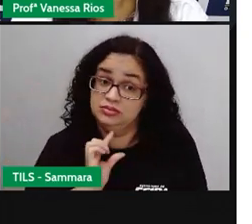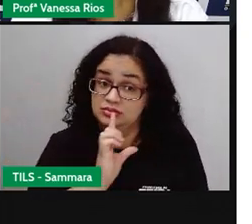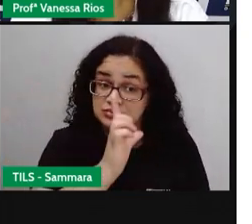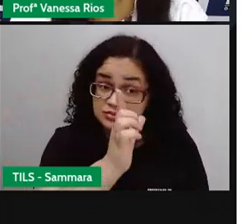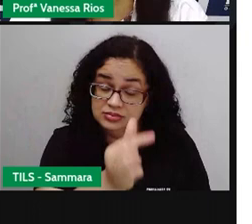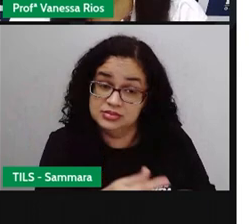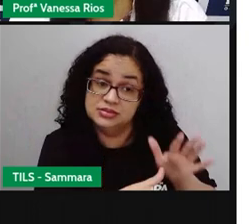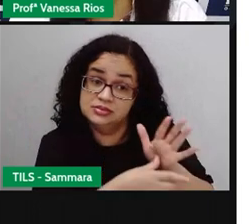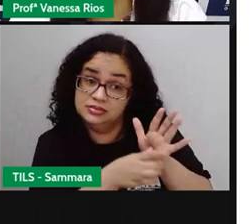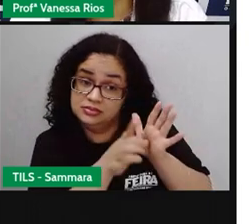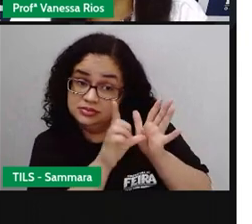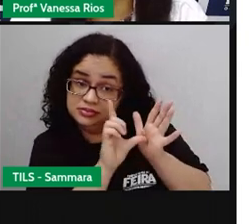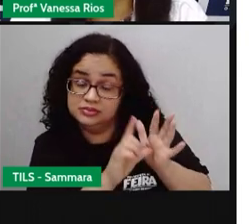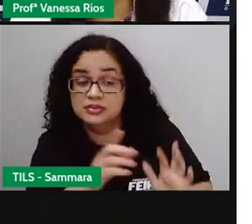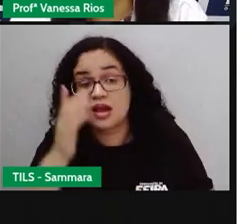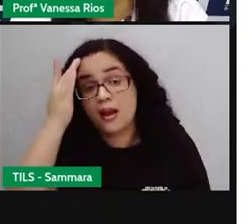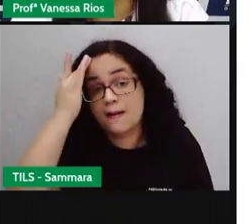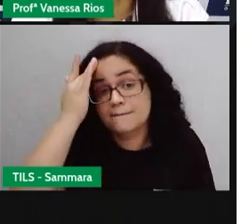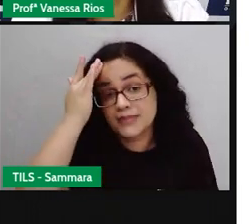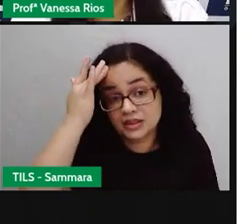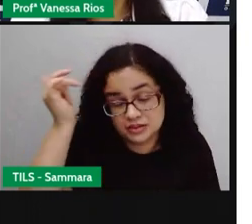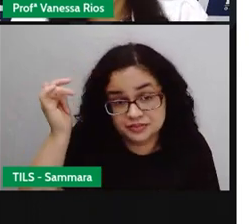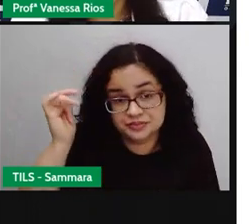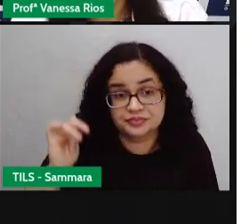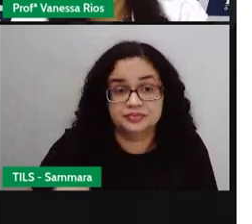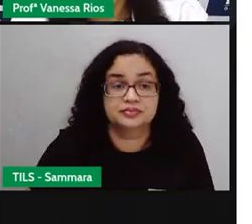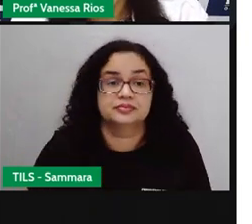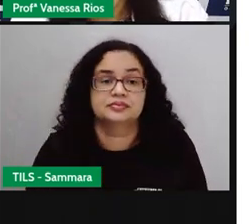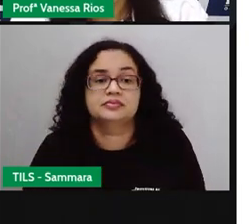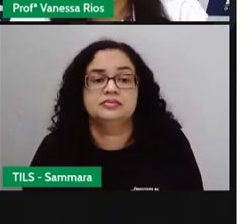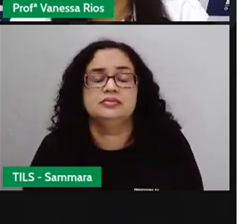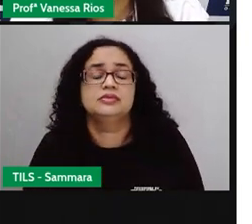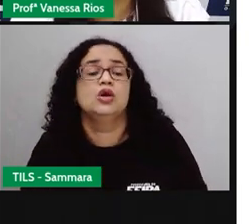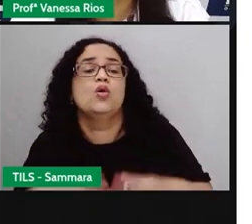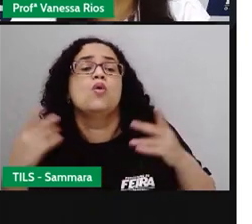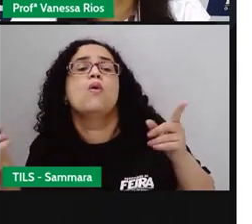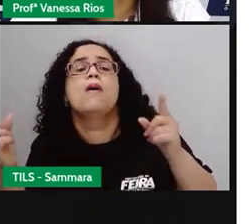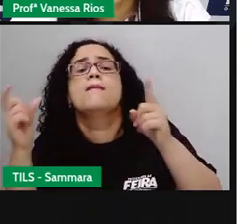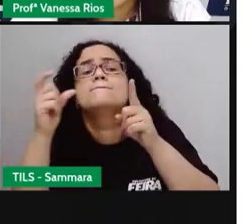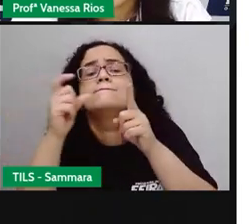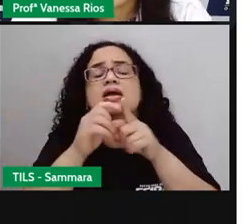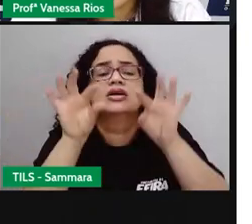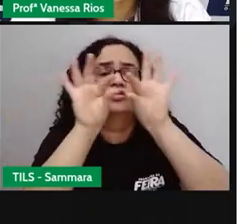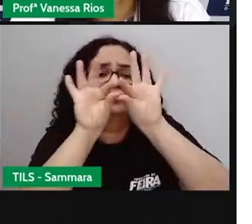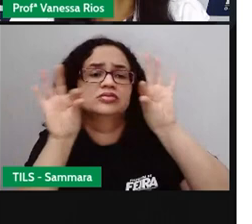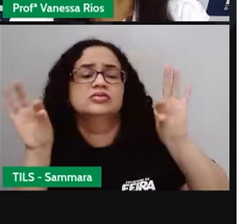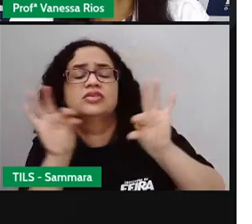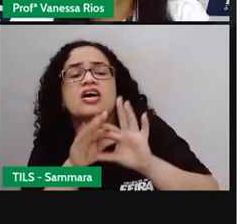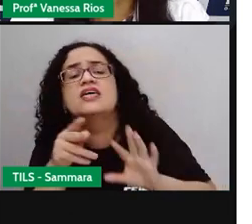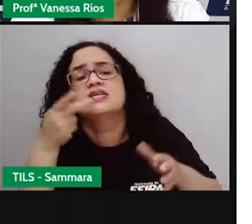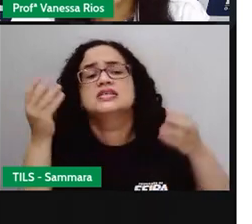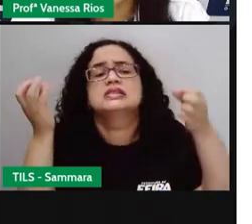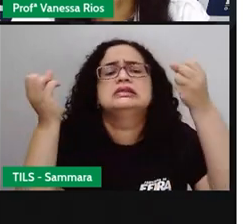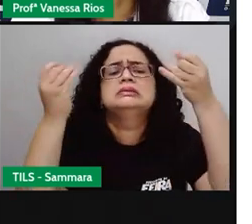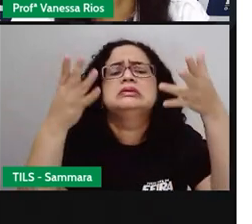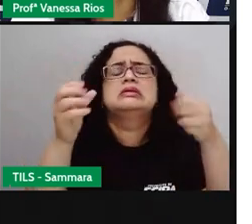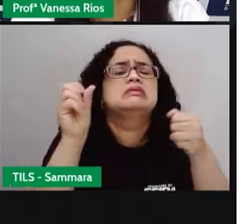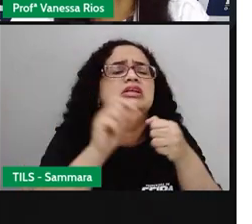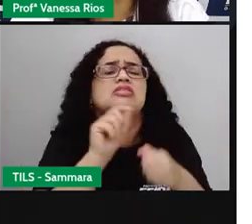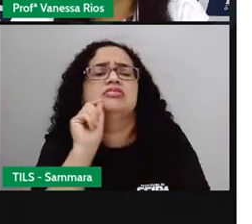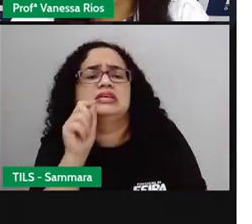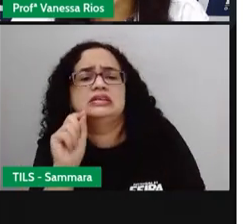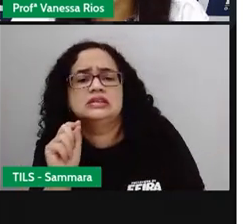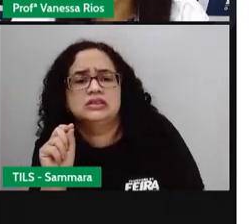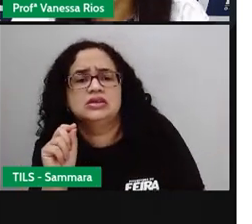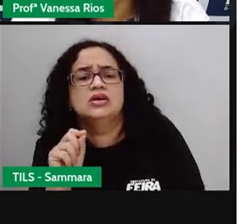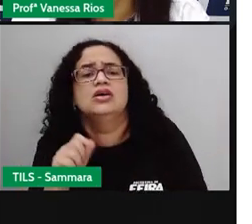Sairei mais cedo amanhã. Qual palavra aí desta frase está indicando a ação,